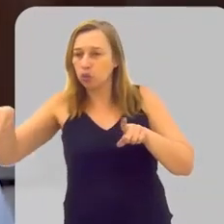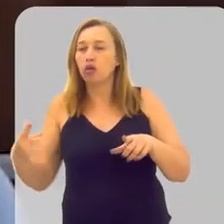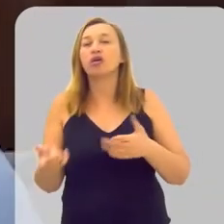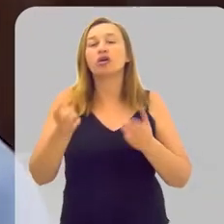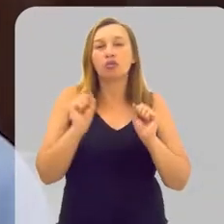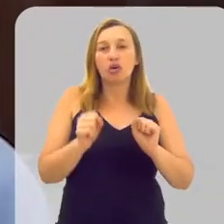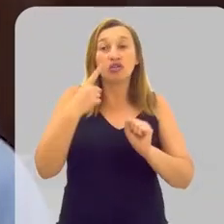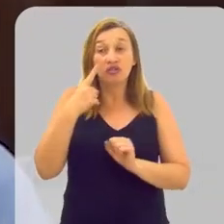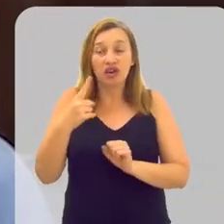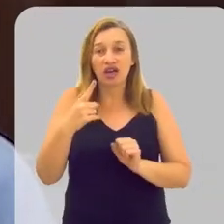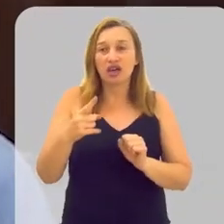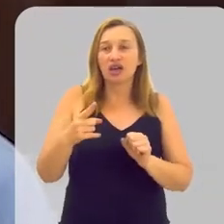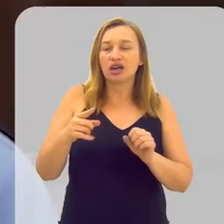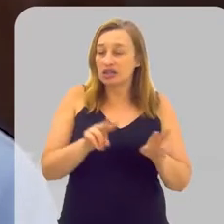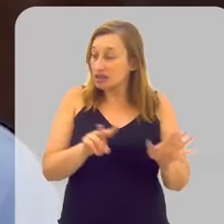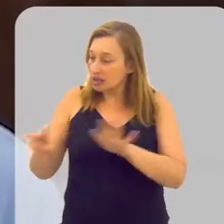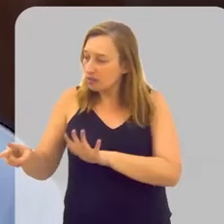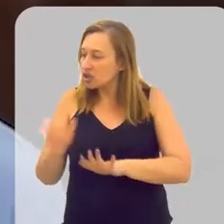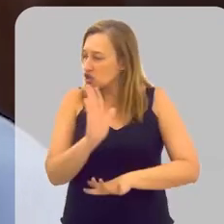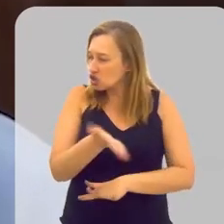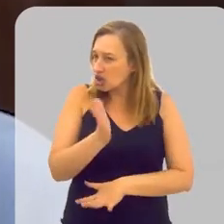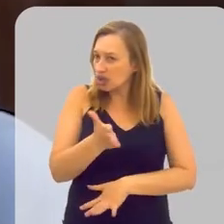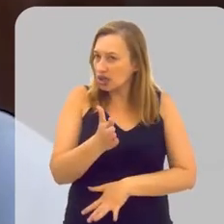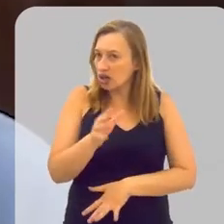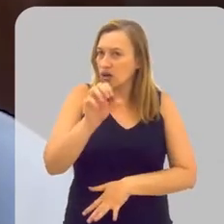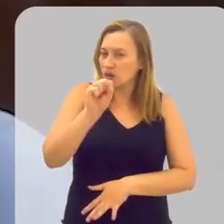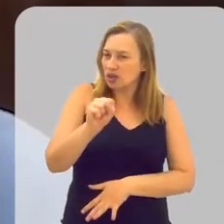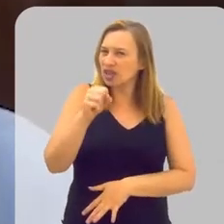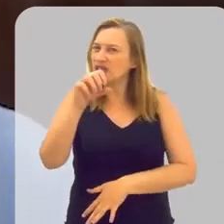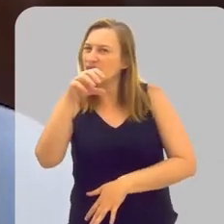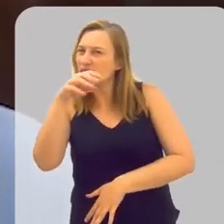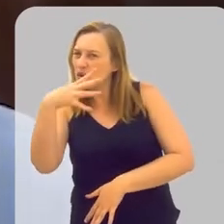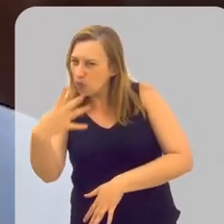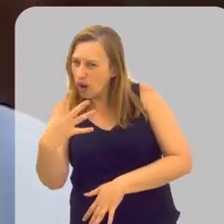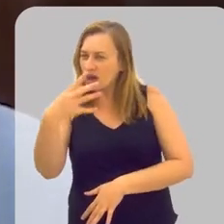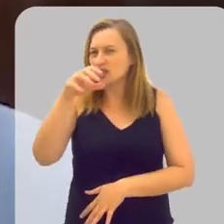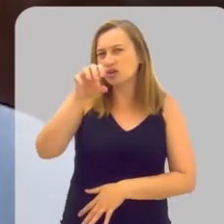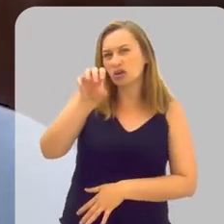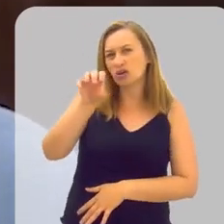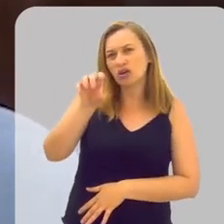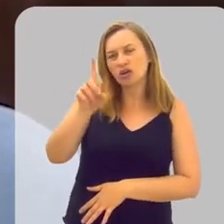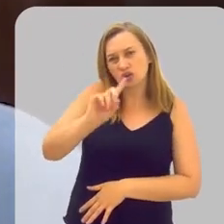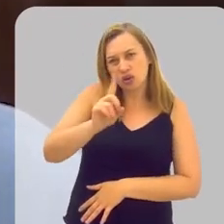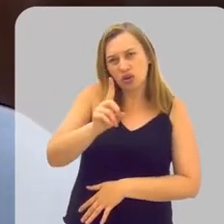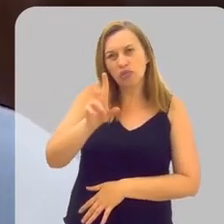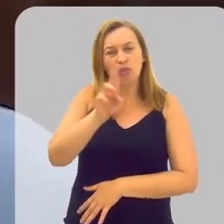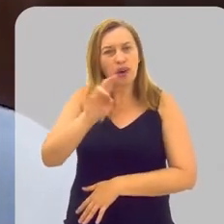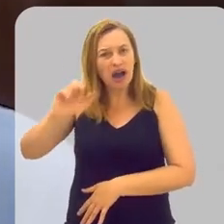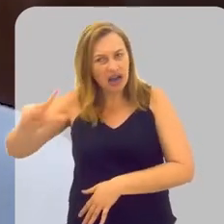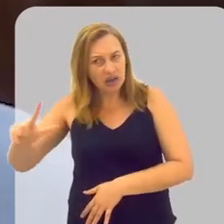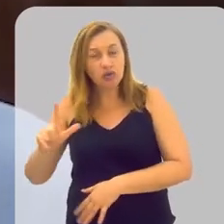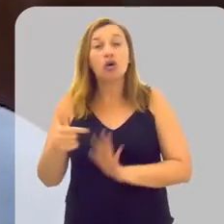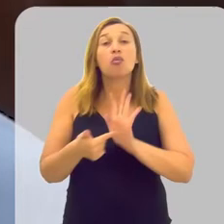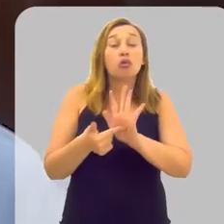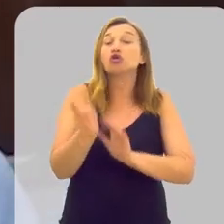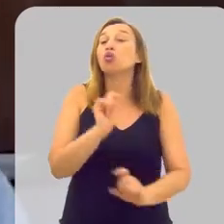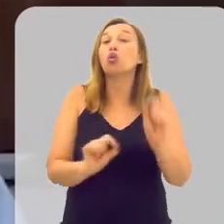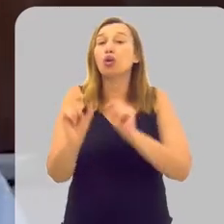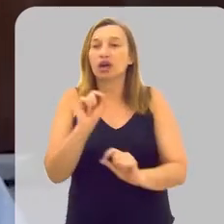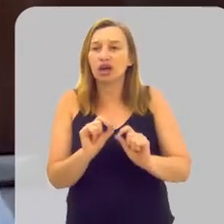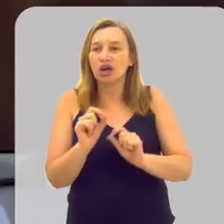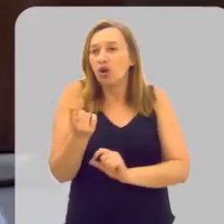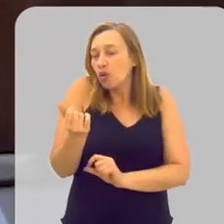a gente, como pode já ver essa semana, já está na ordem de 84, 80 dólares por barril. Então isso